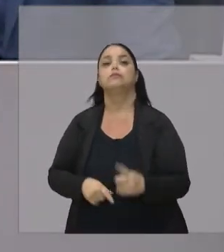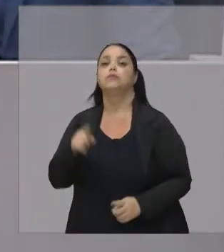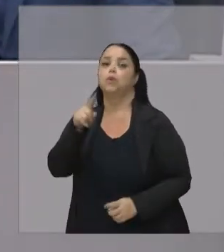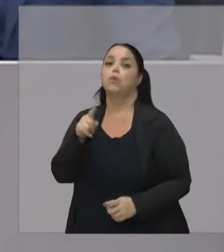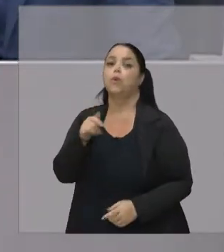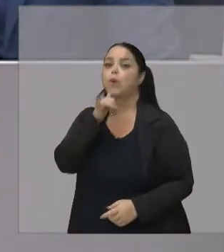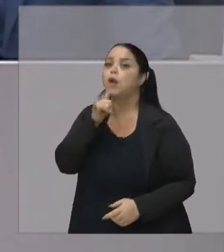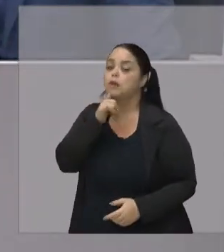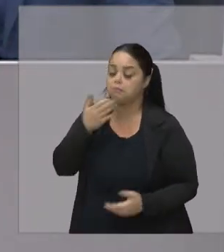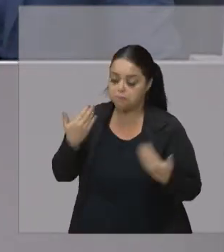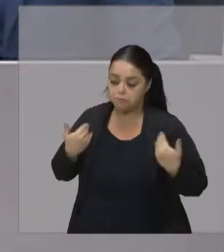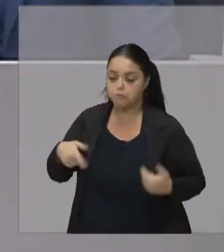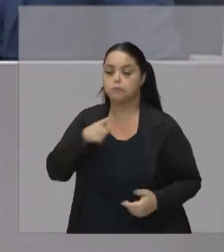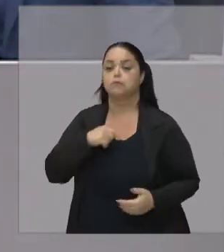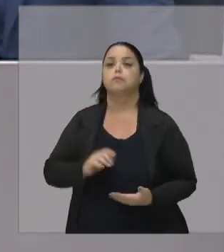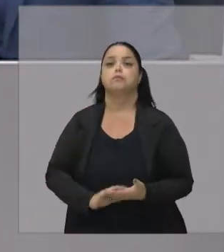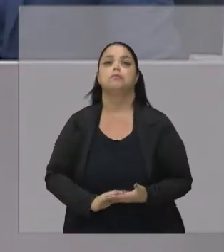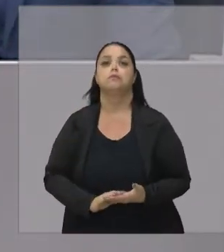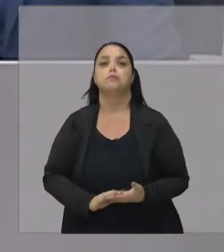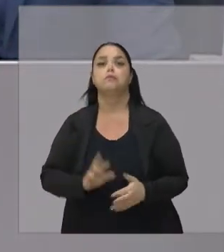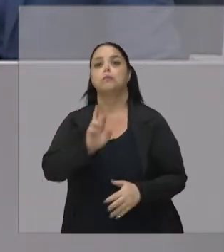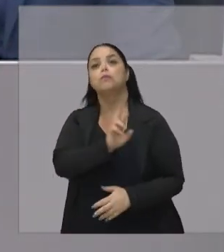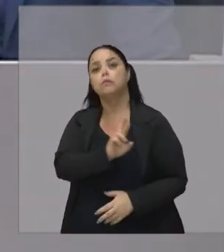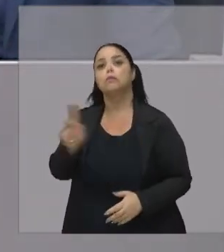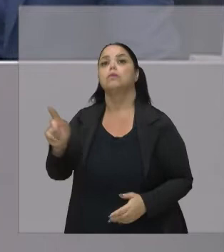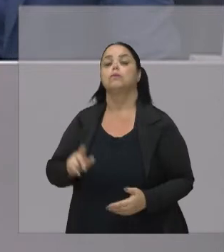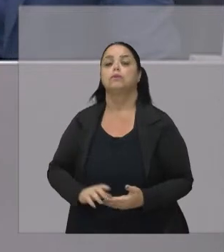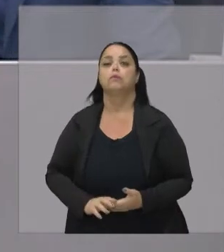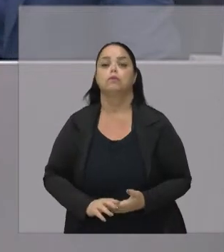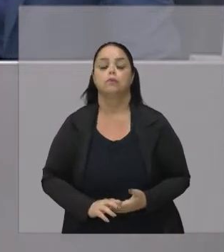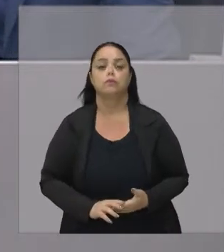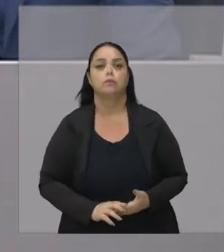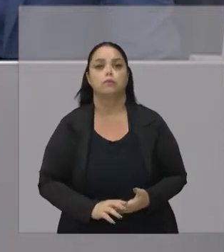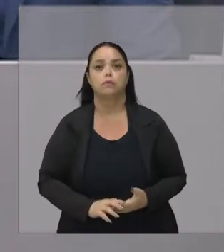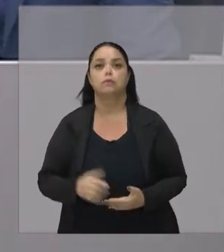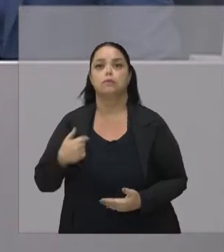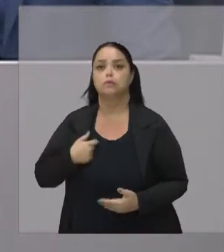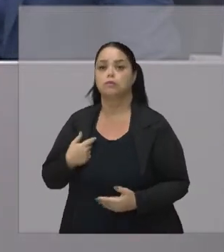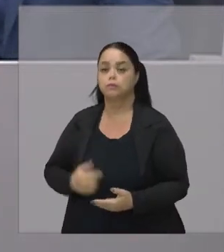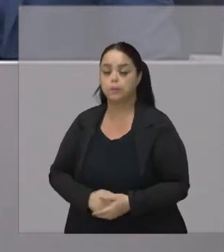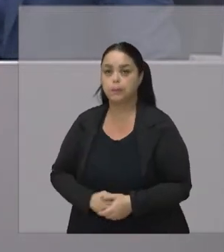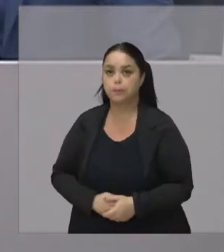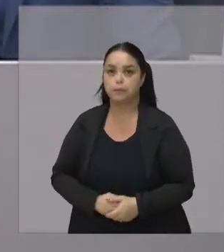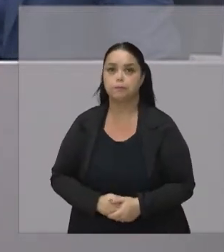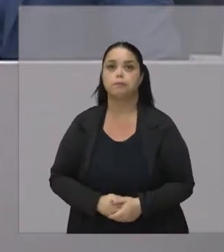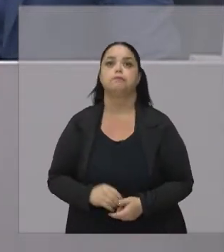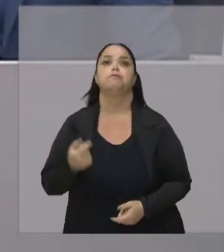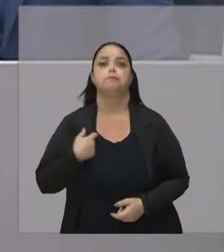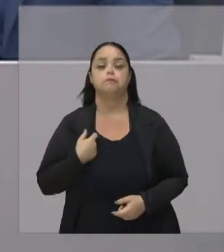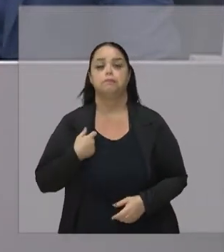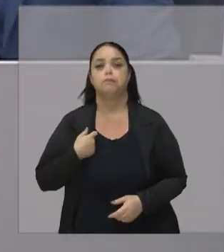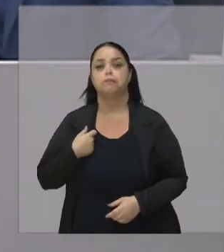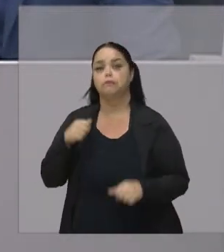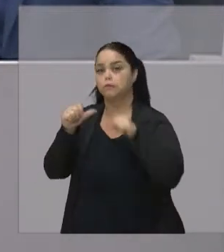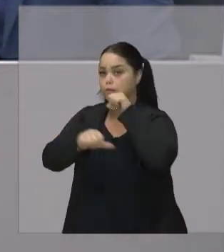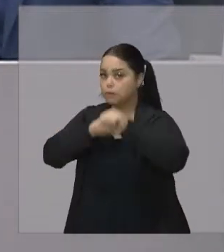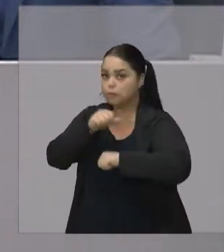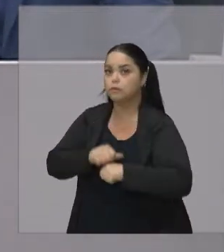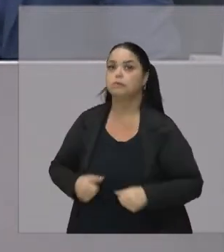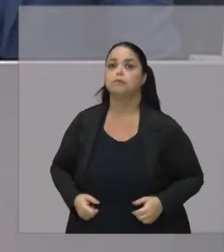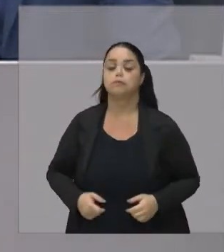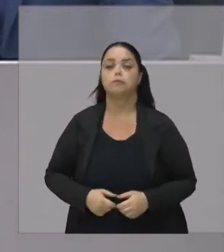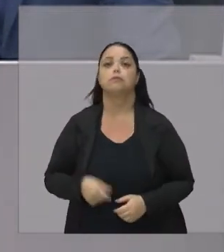gente Você faz diferença Como você disse Ali no final Você se torna E se